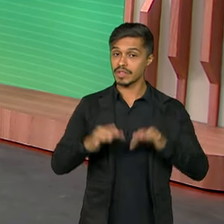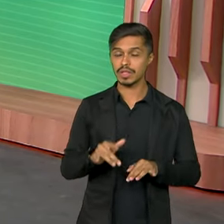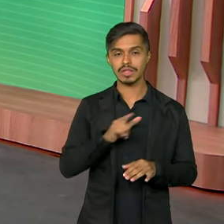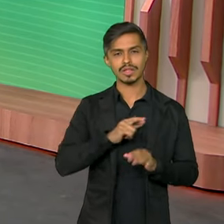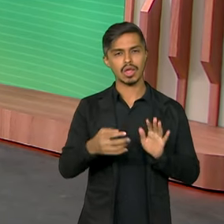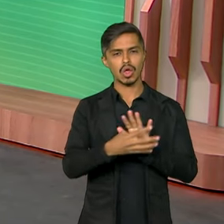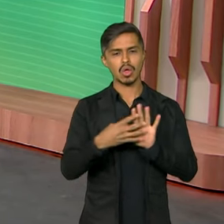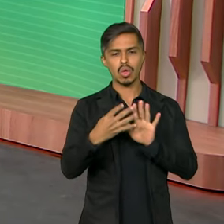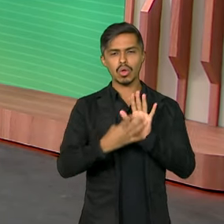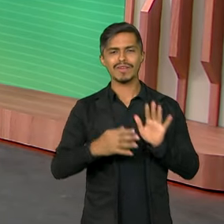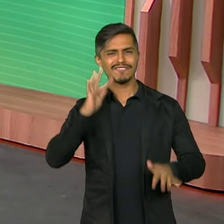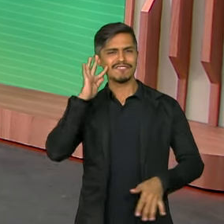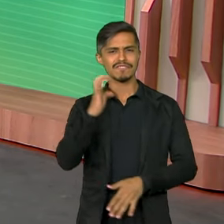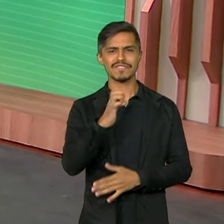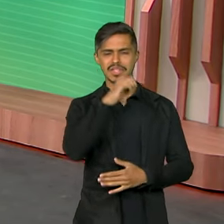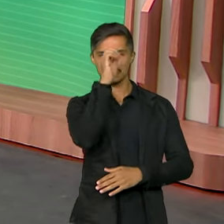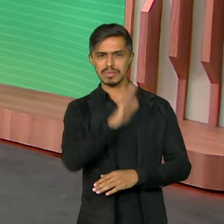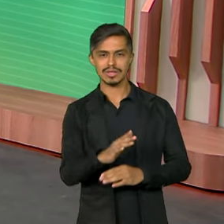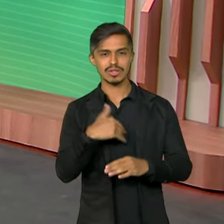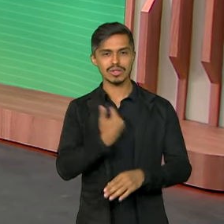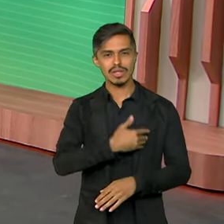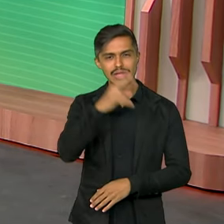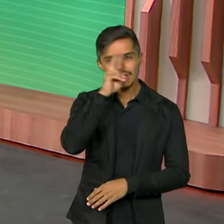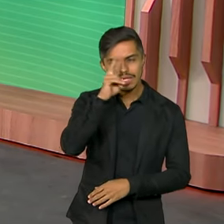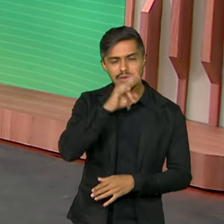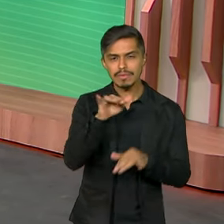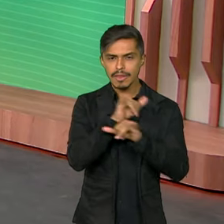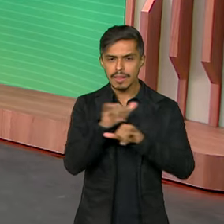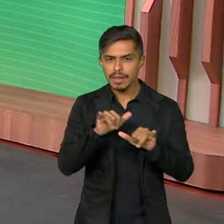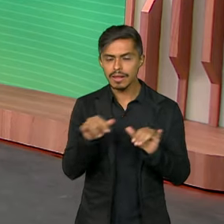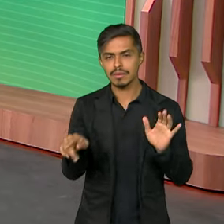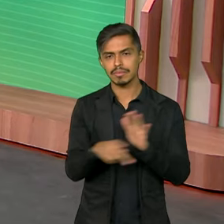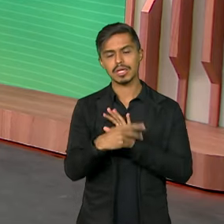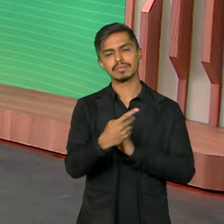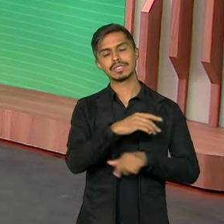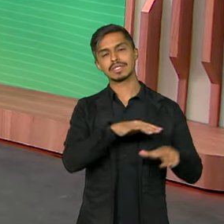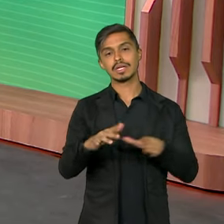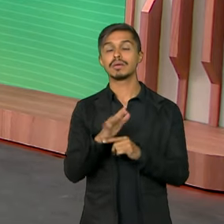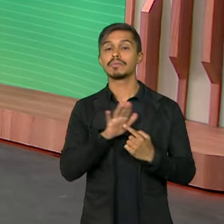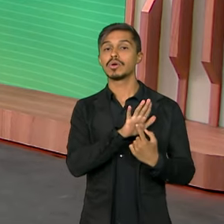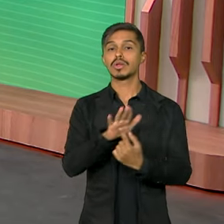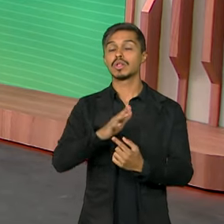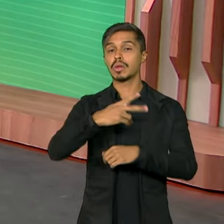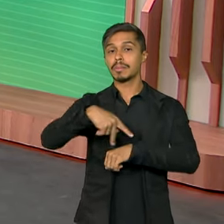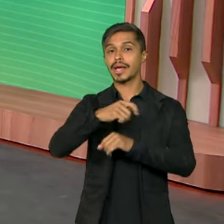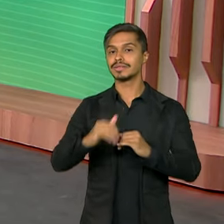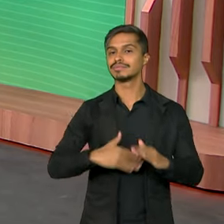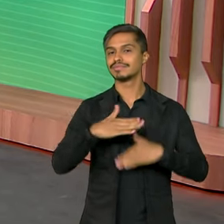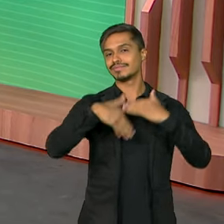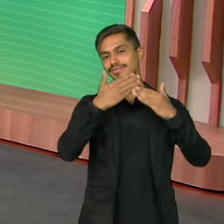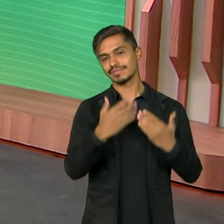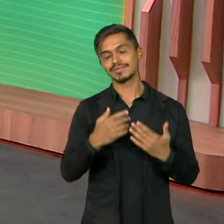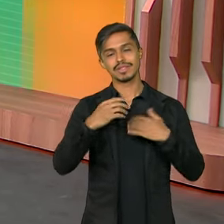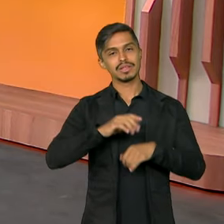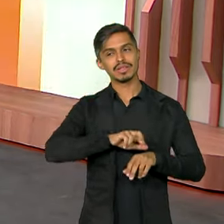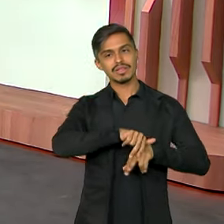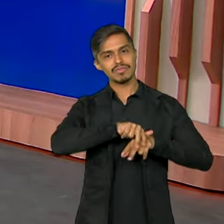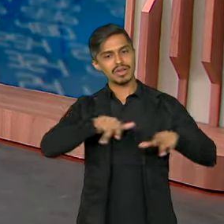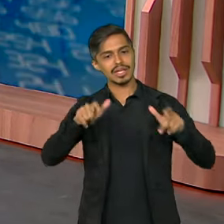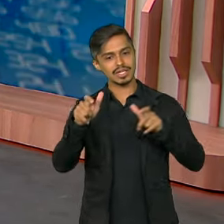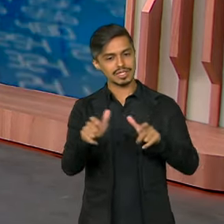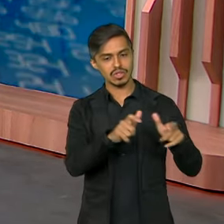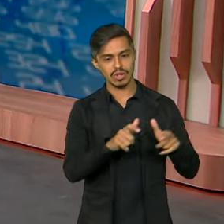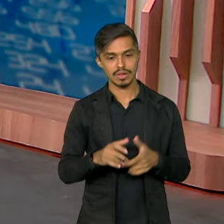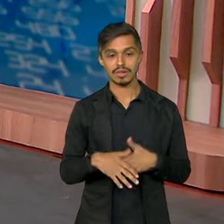com o quadro Fé no Brasil, quando a gente lembra algumas notícias da semana que mostraram como o país está evoluindo nas mais diversas